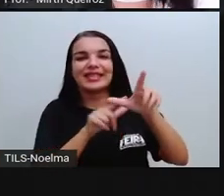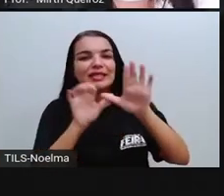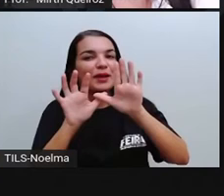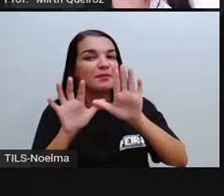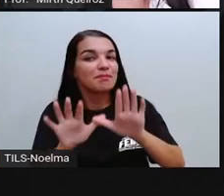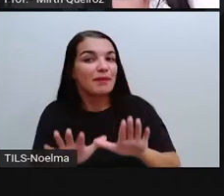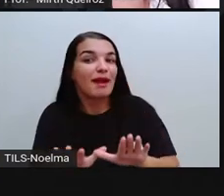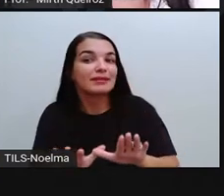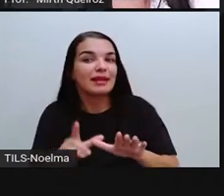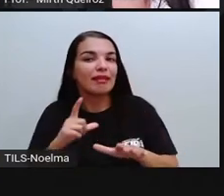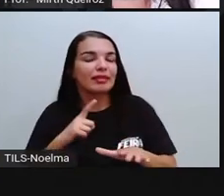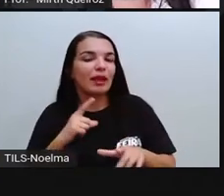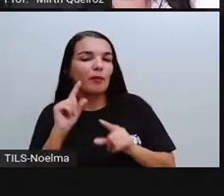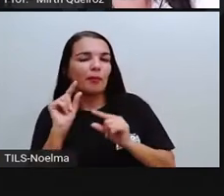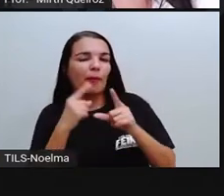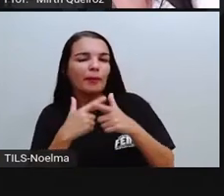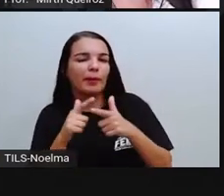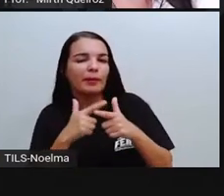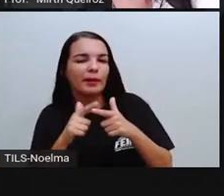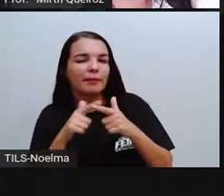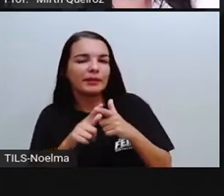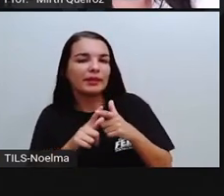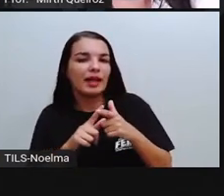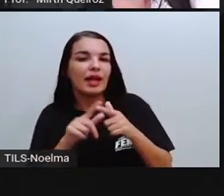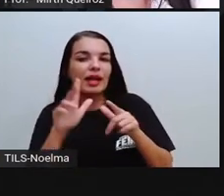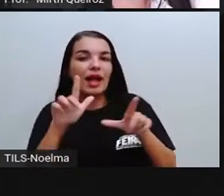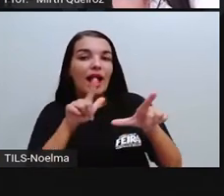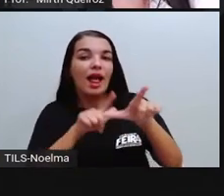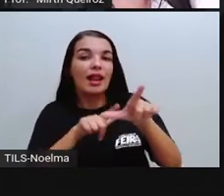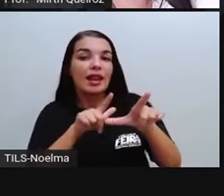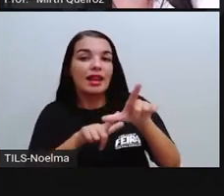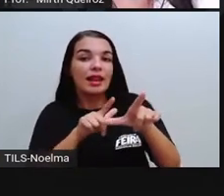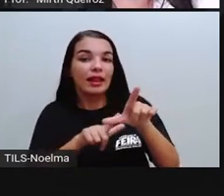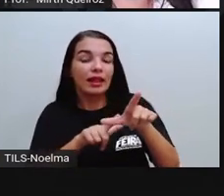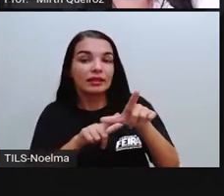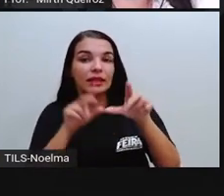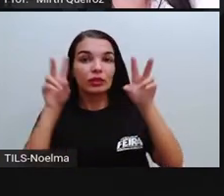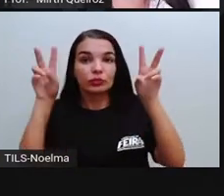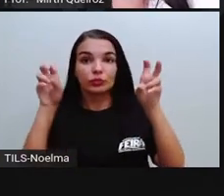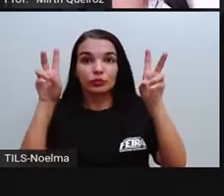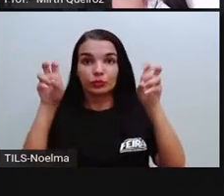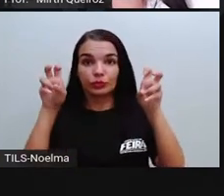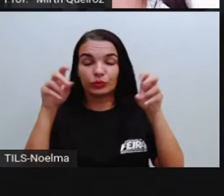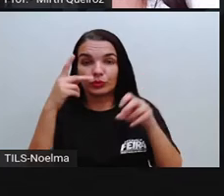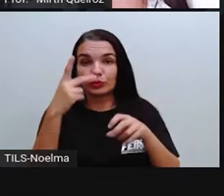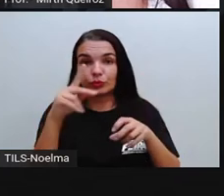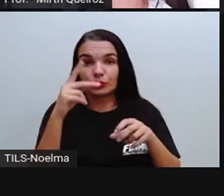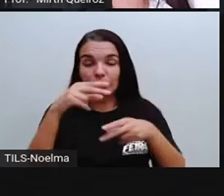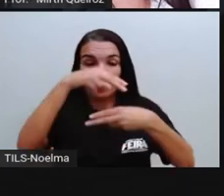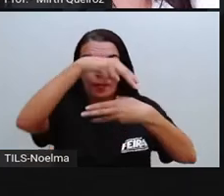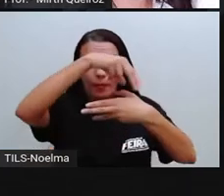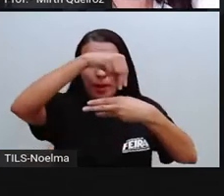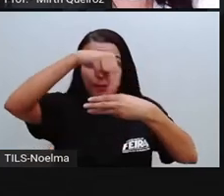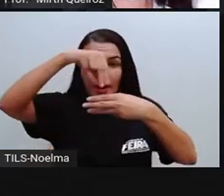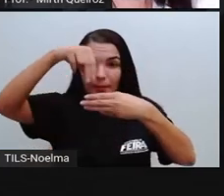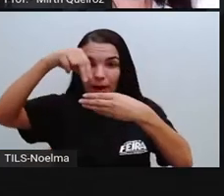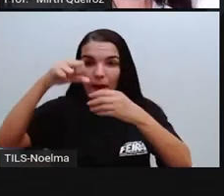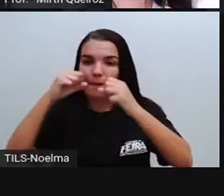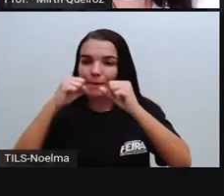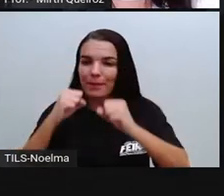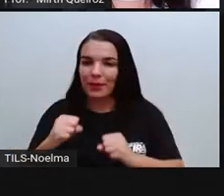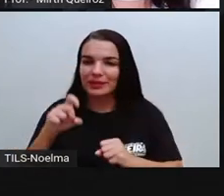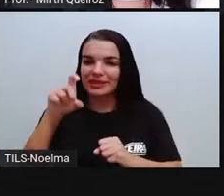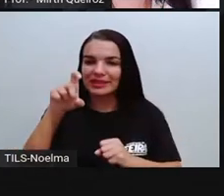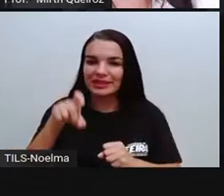probleminha, né? As letras para o título do seu colheto podem ser feitas do